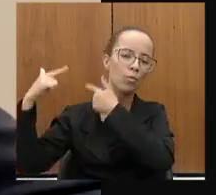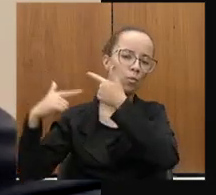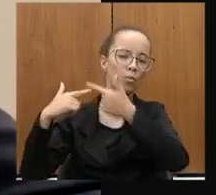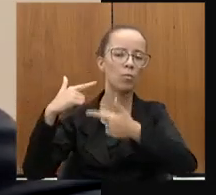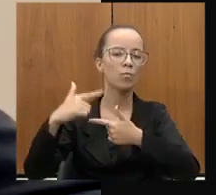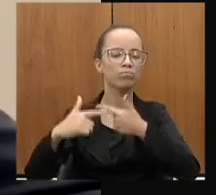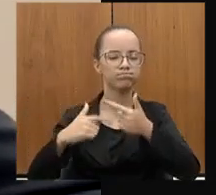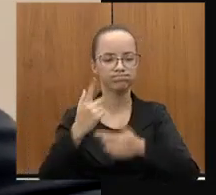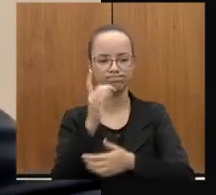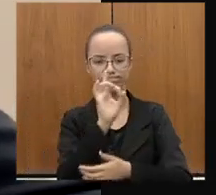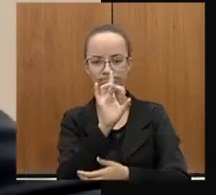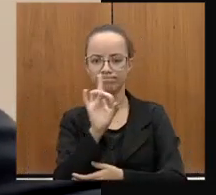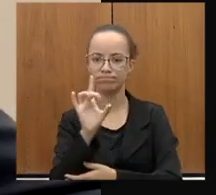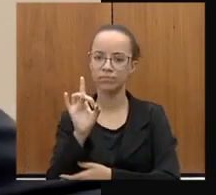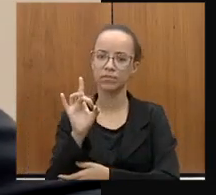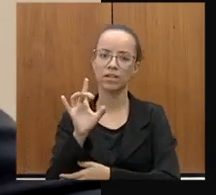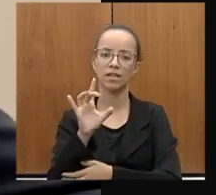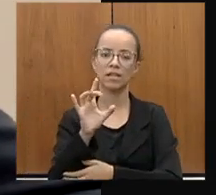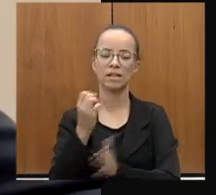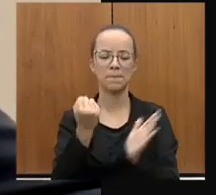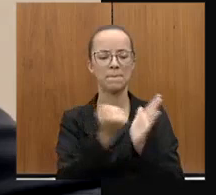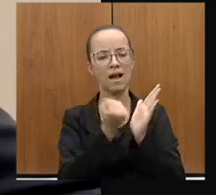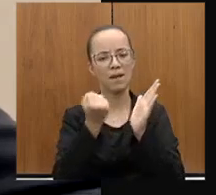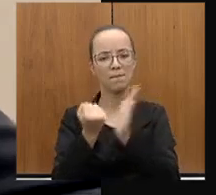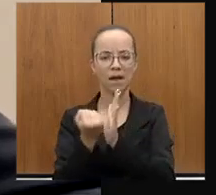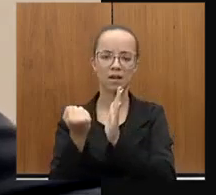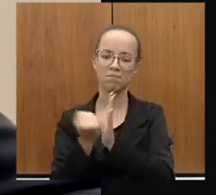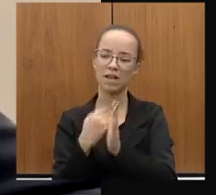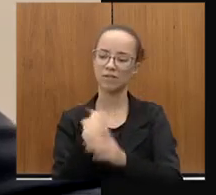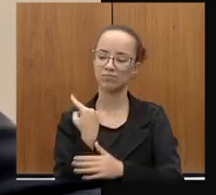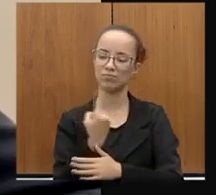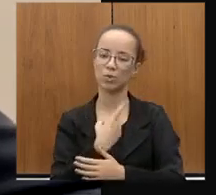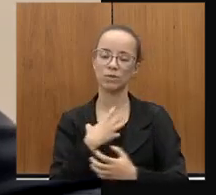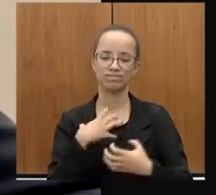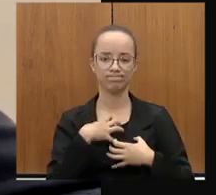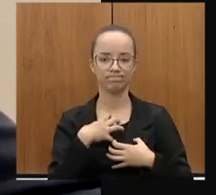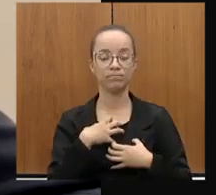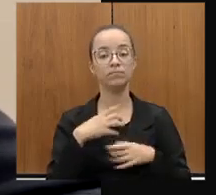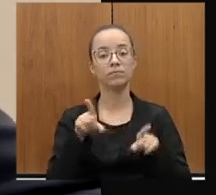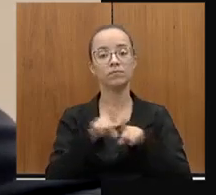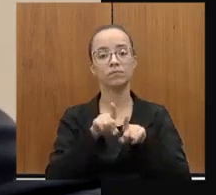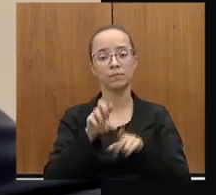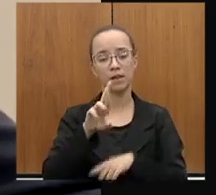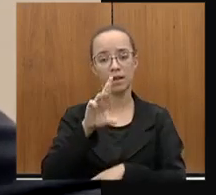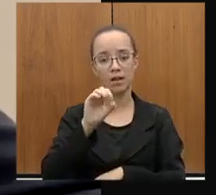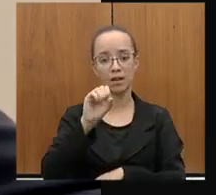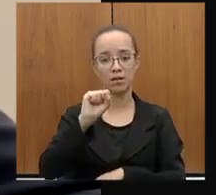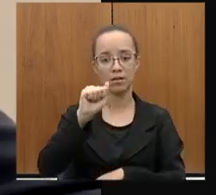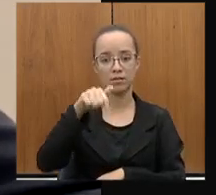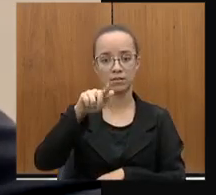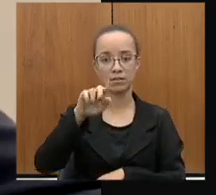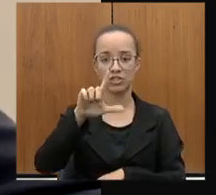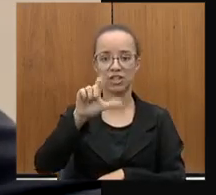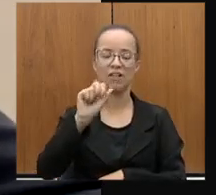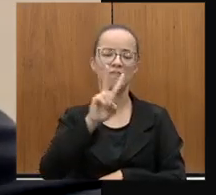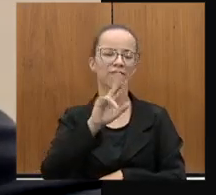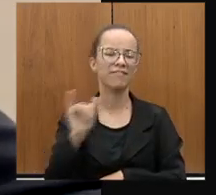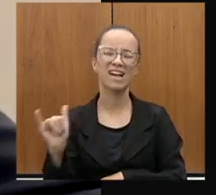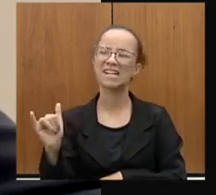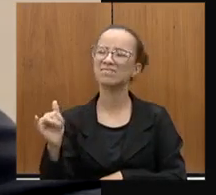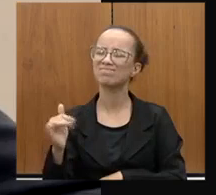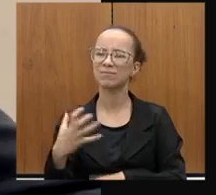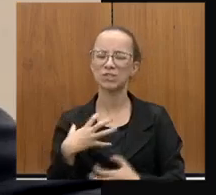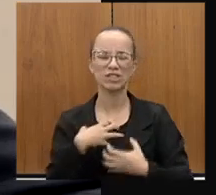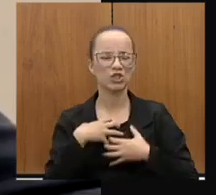todos estão deixando para nós, a deputada Rosângela vai deixar um espaço aqui